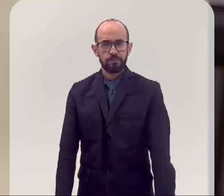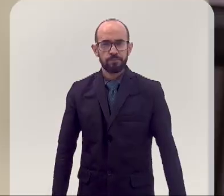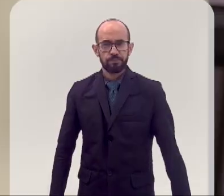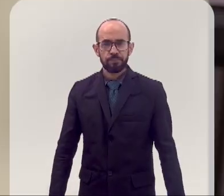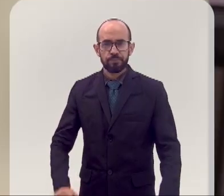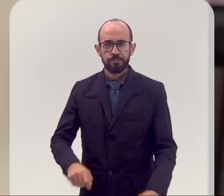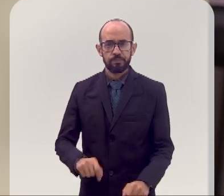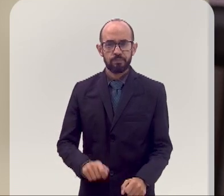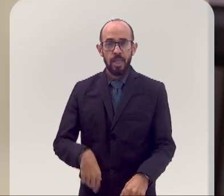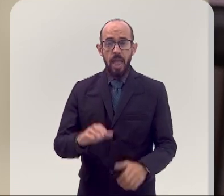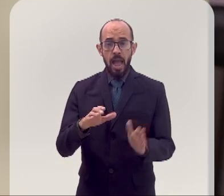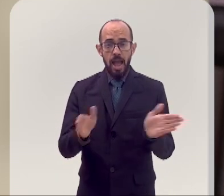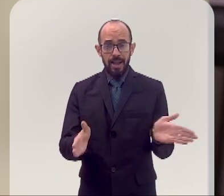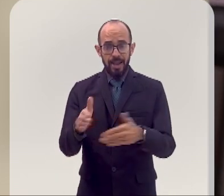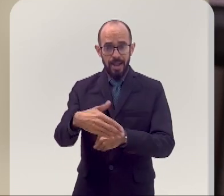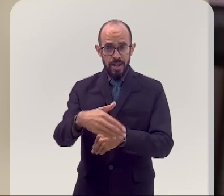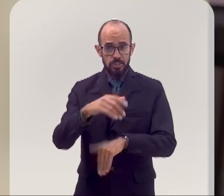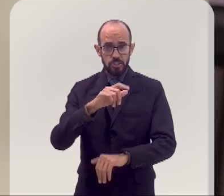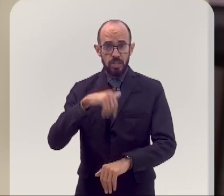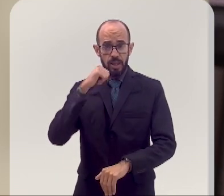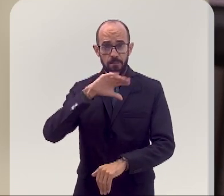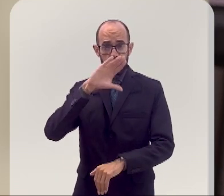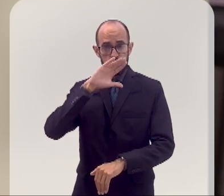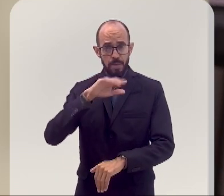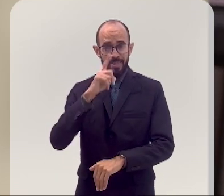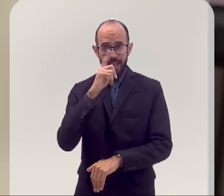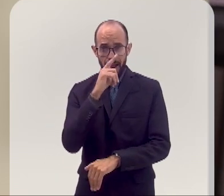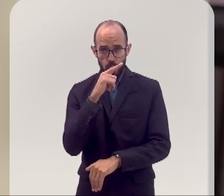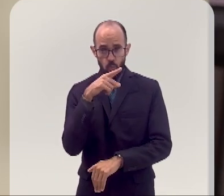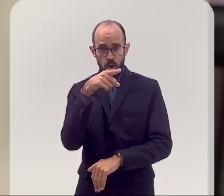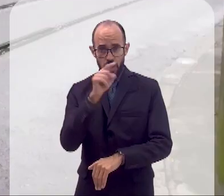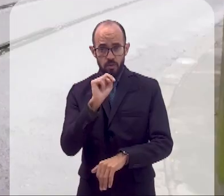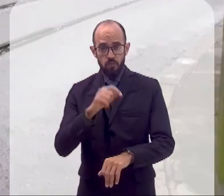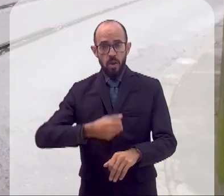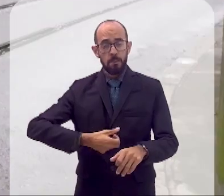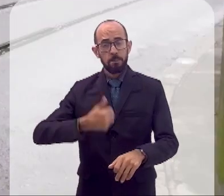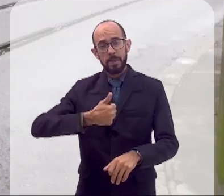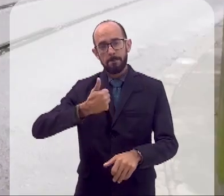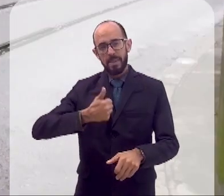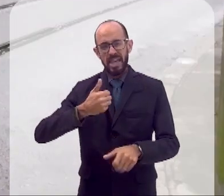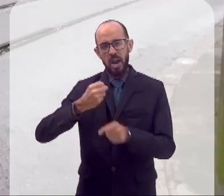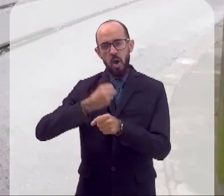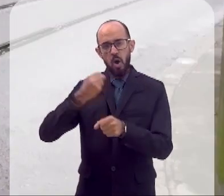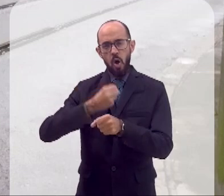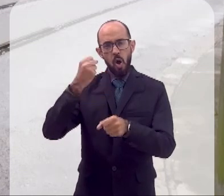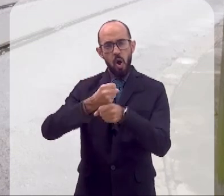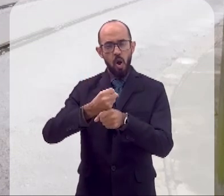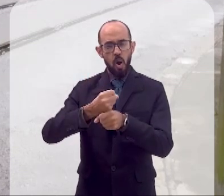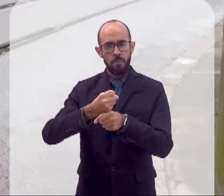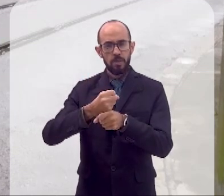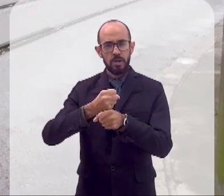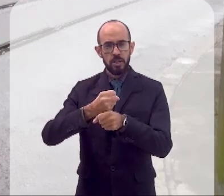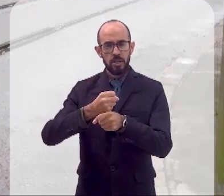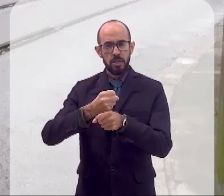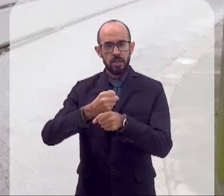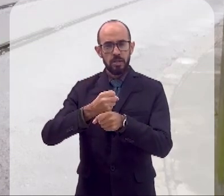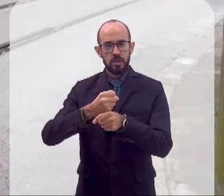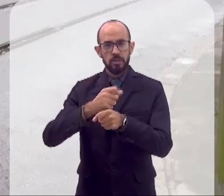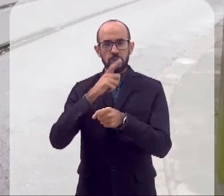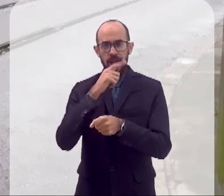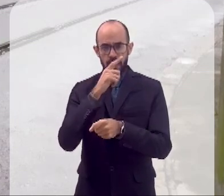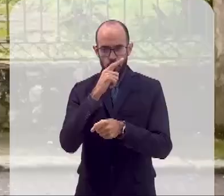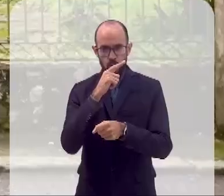A Caixa da Mãe d'Água é bem interessante porque foi uma das primeiras grandes obras hídricas que nós tivemos,